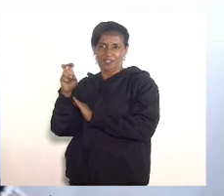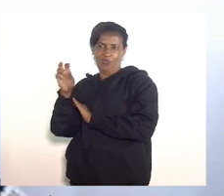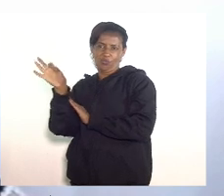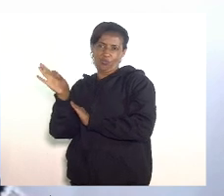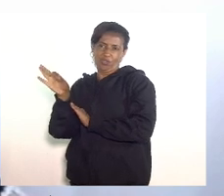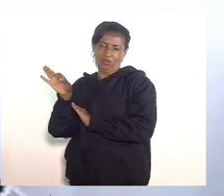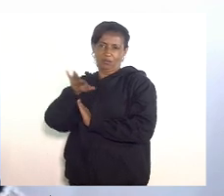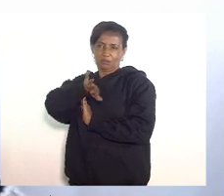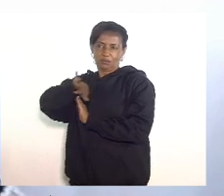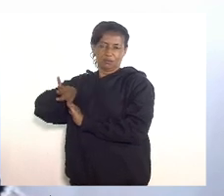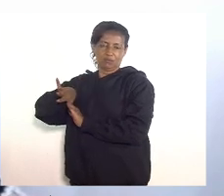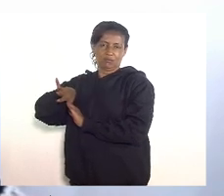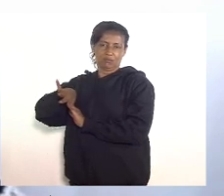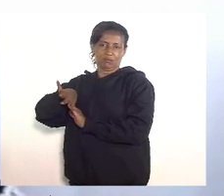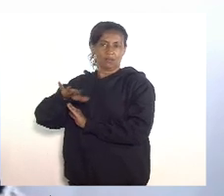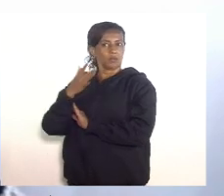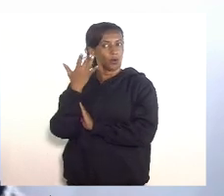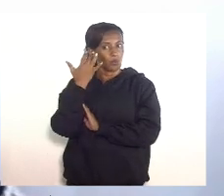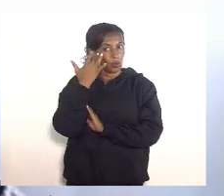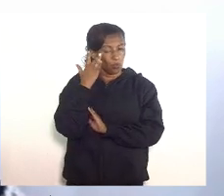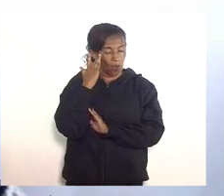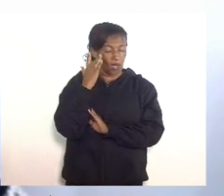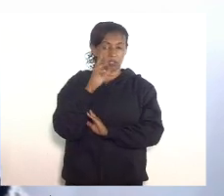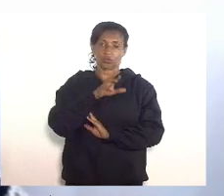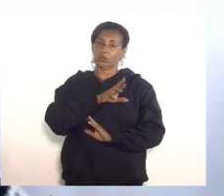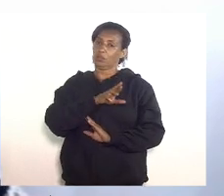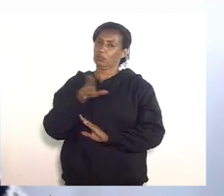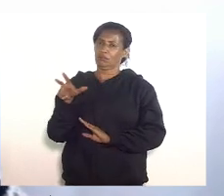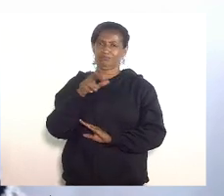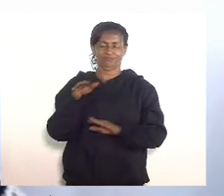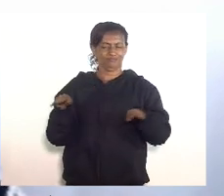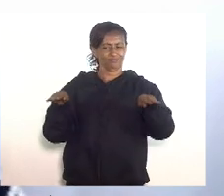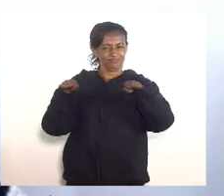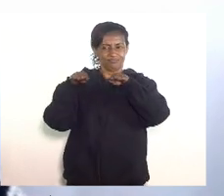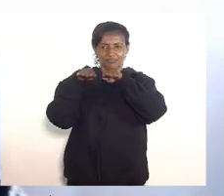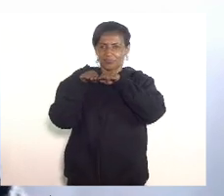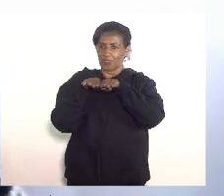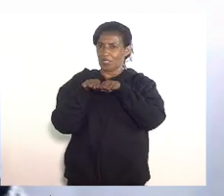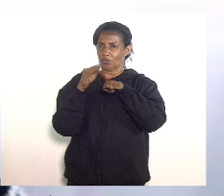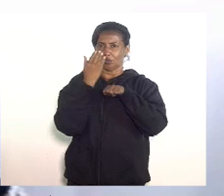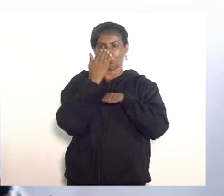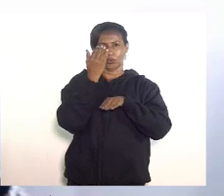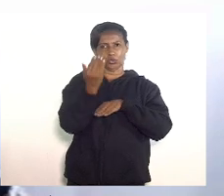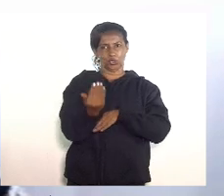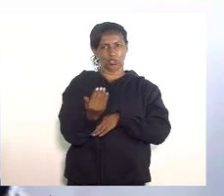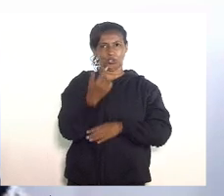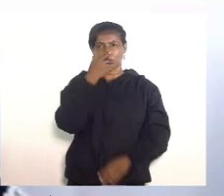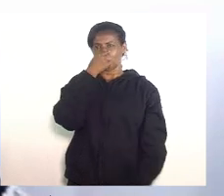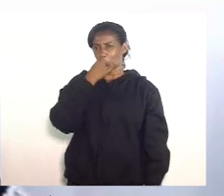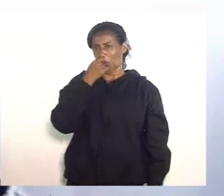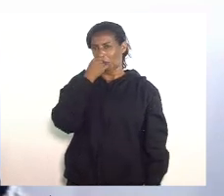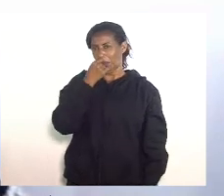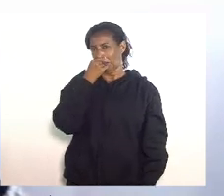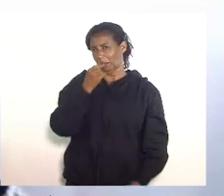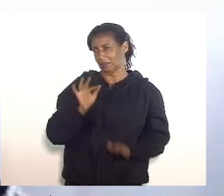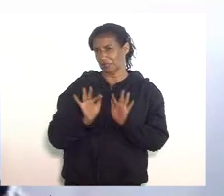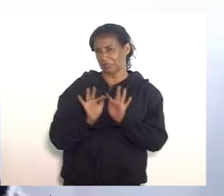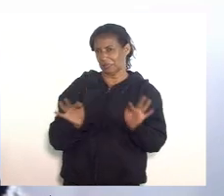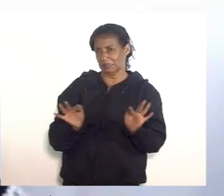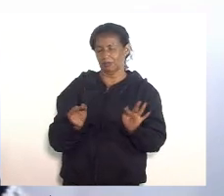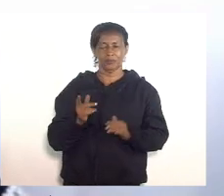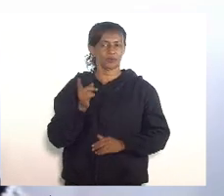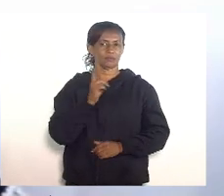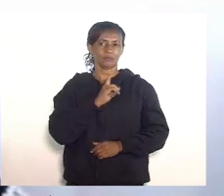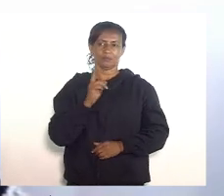eu acho que não é não estamos diante obviamente de uma gripezinha e também estamos